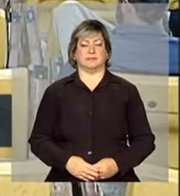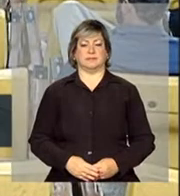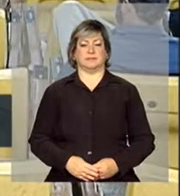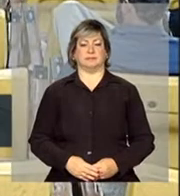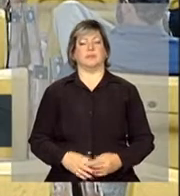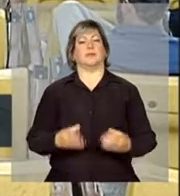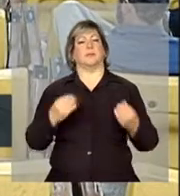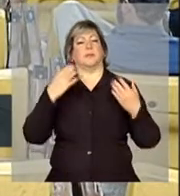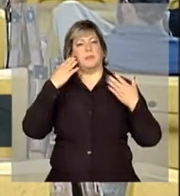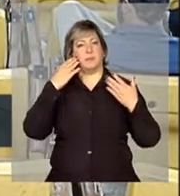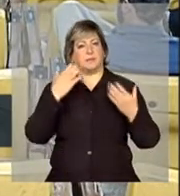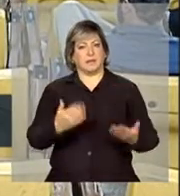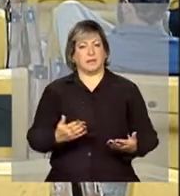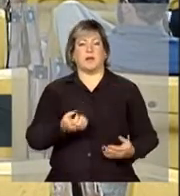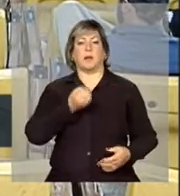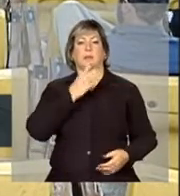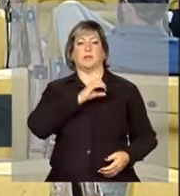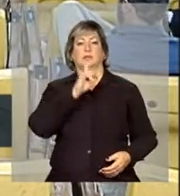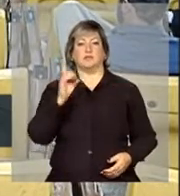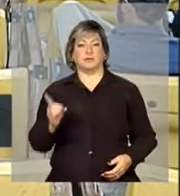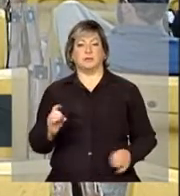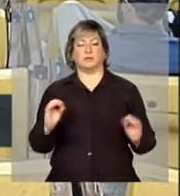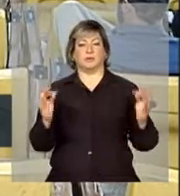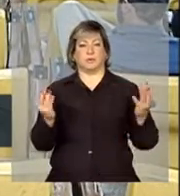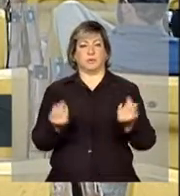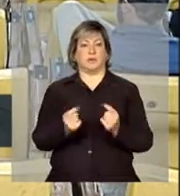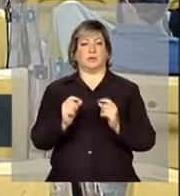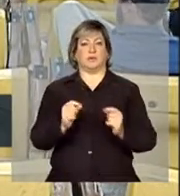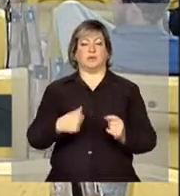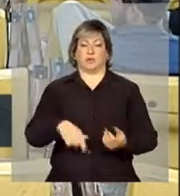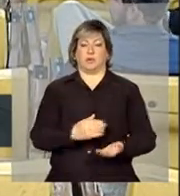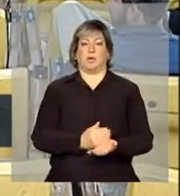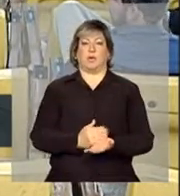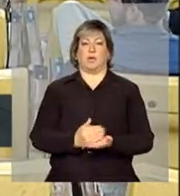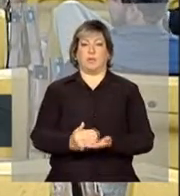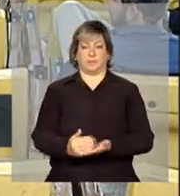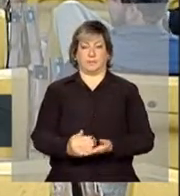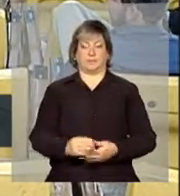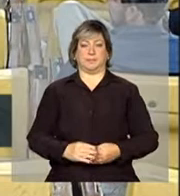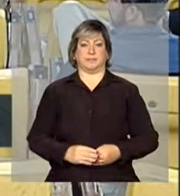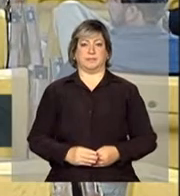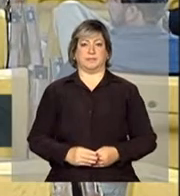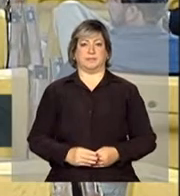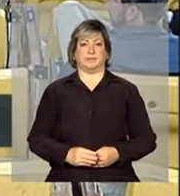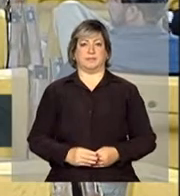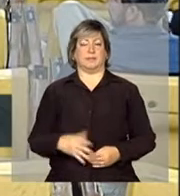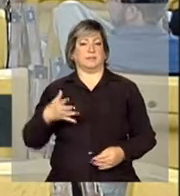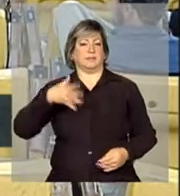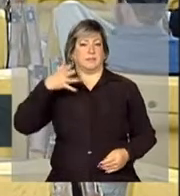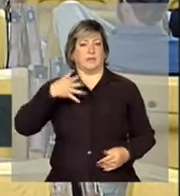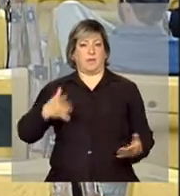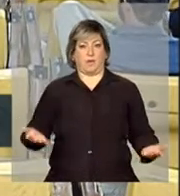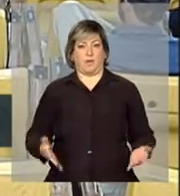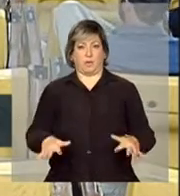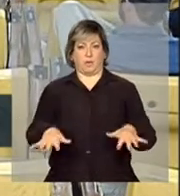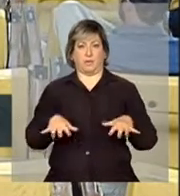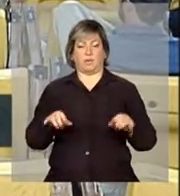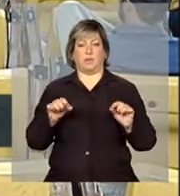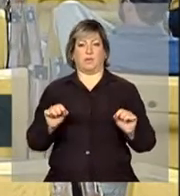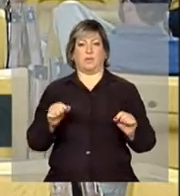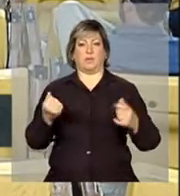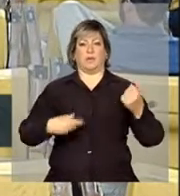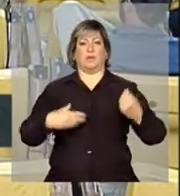Muito obrigado. Bom dia a todos. Então, vamos começar a plenária de hoje com uma